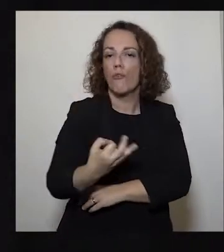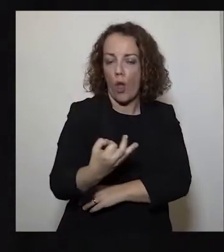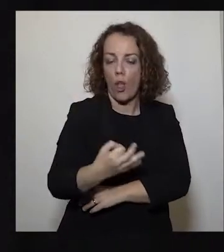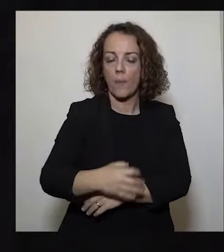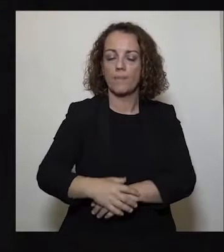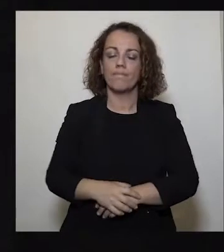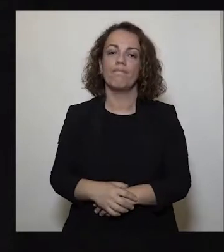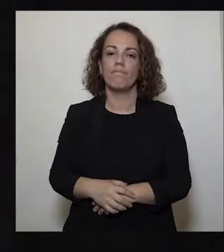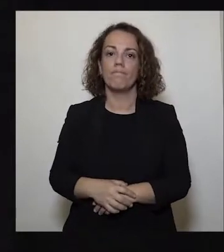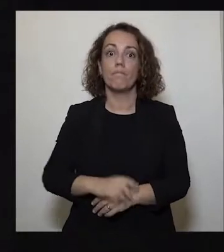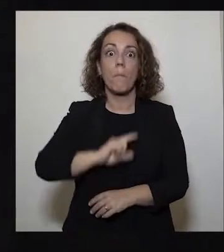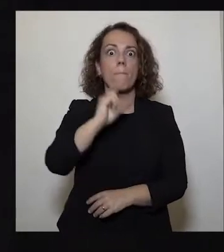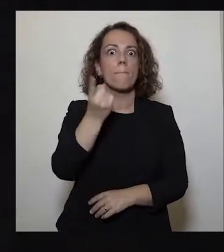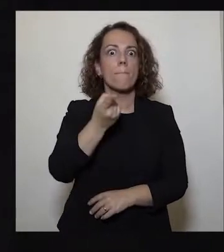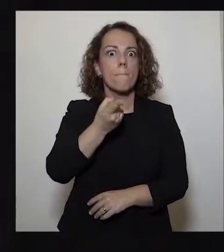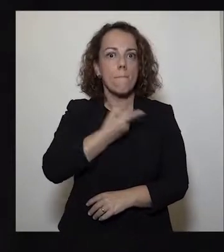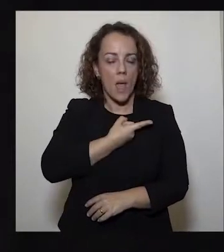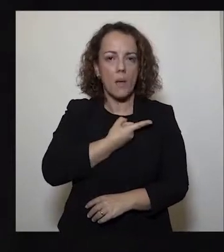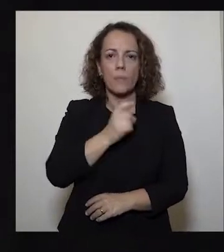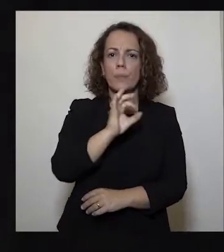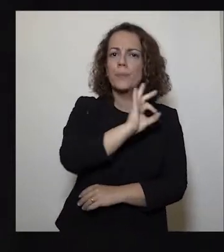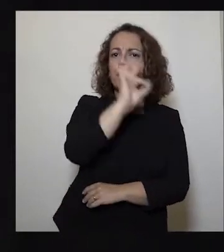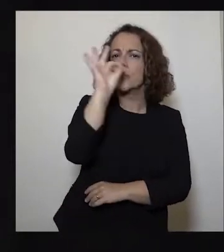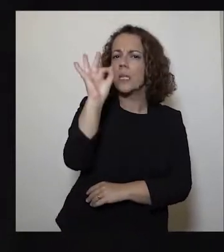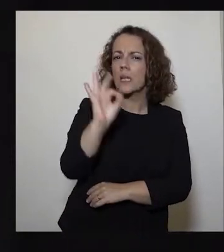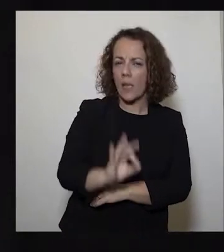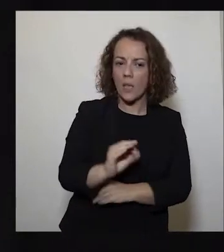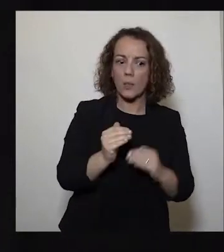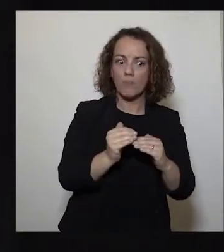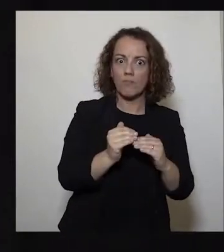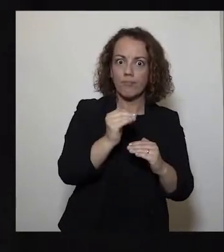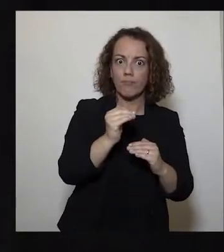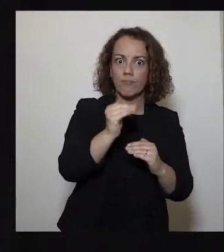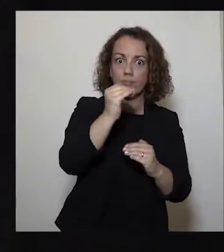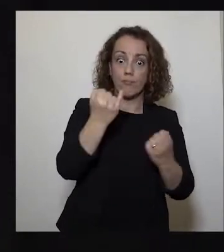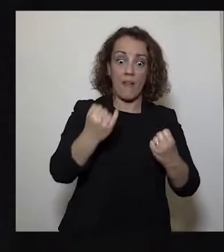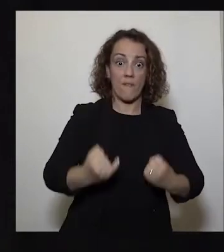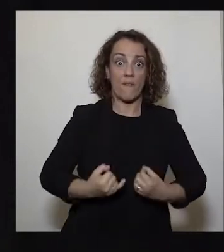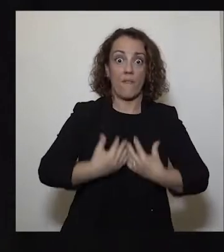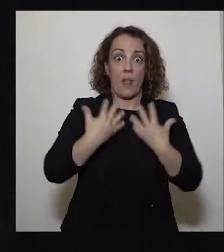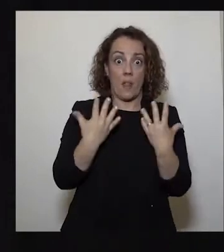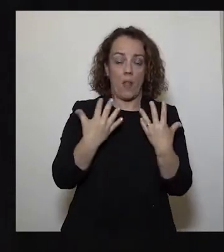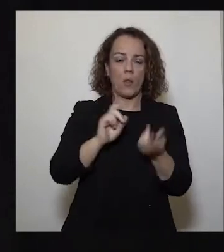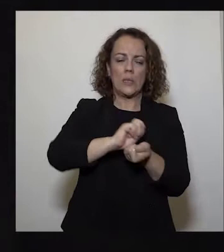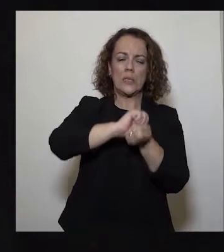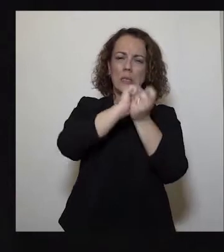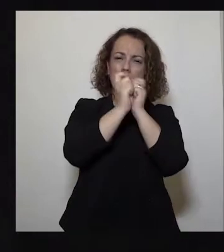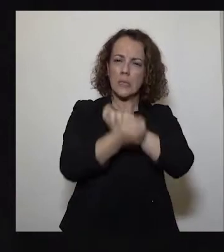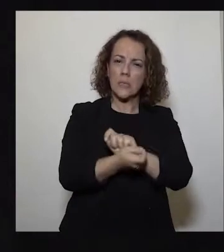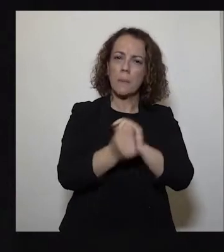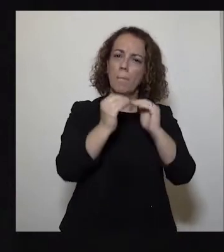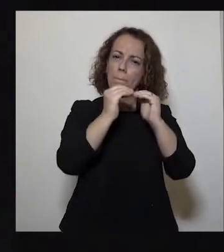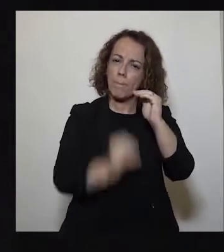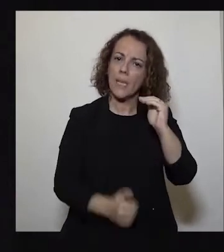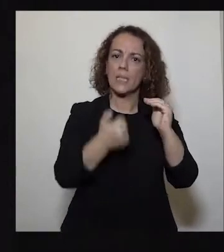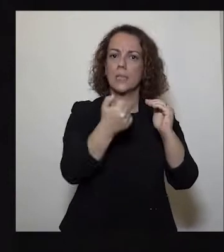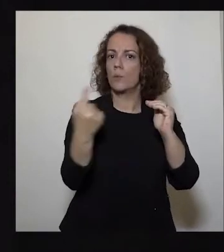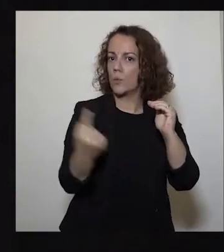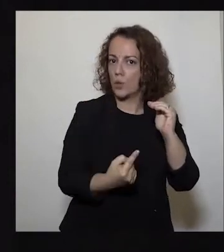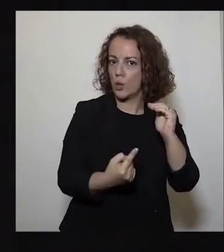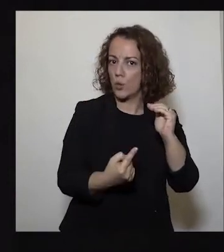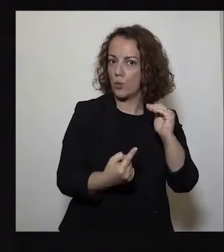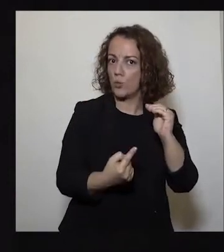de manter a descida da percentagem de crescimento de infectados para menos de 5%.